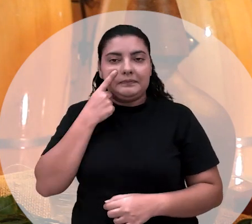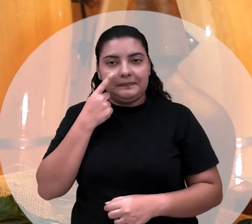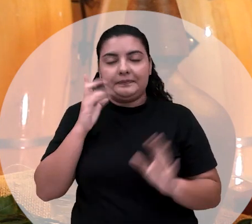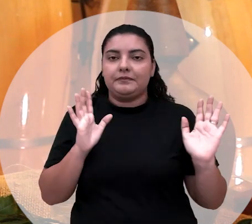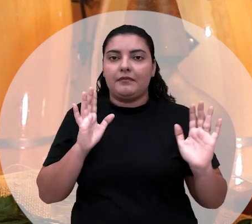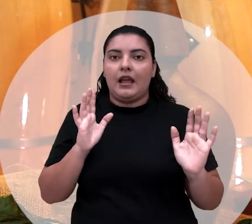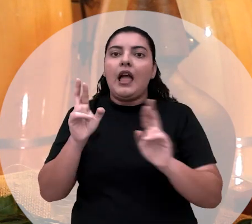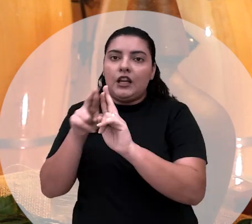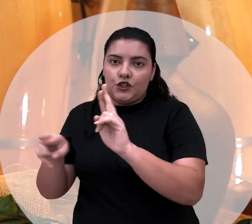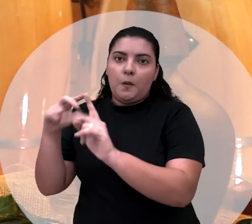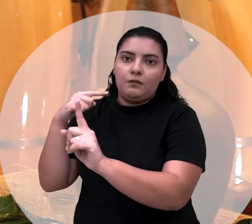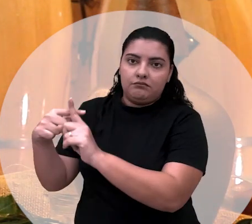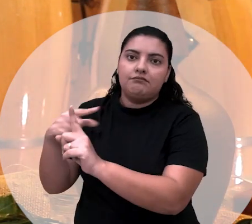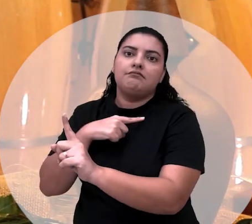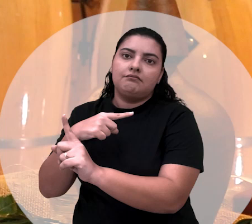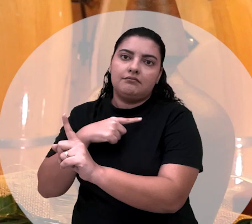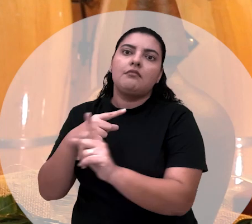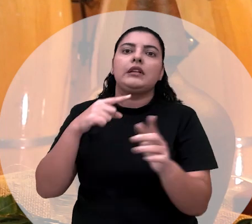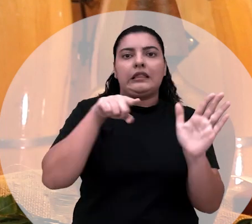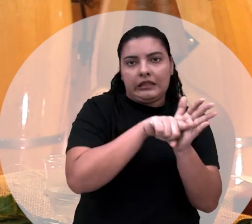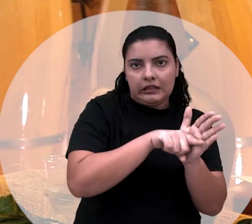tem um lado positivo e um negativo.